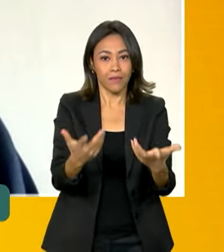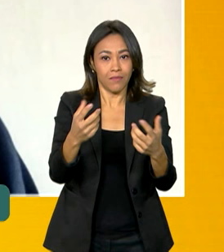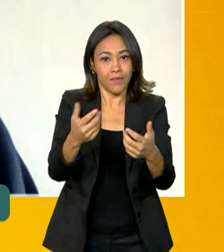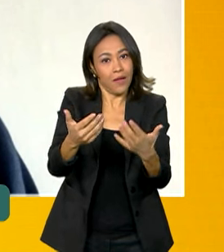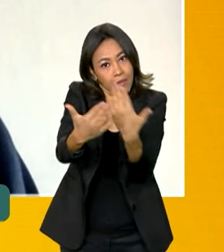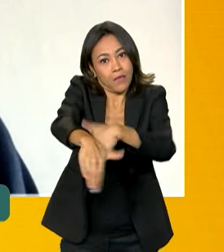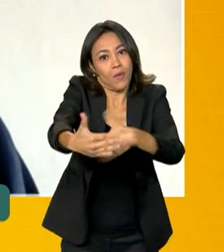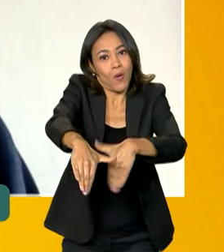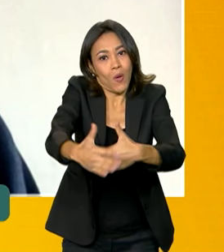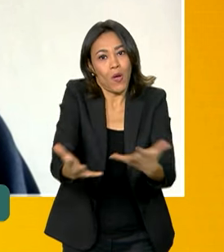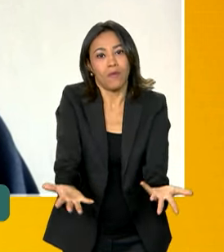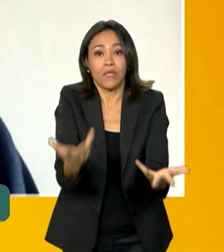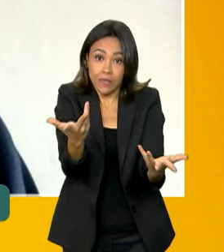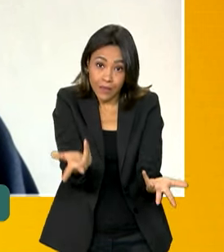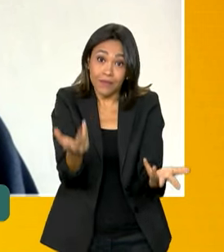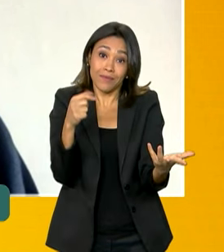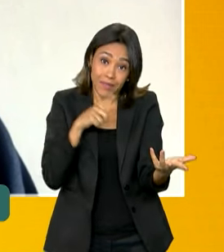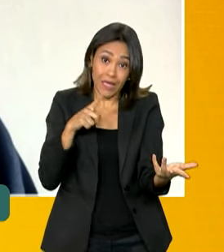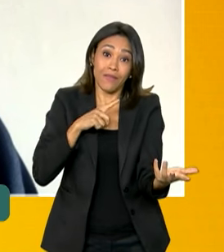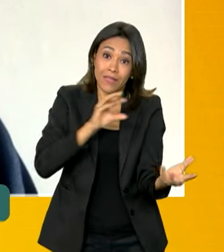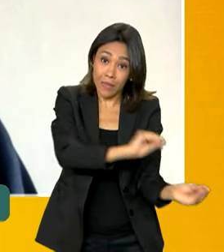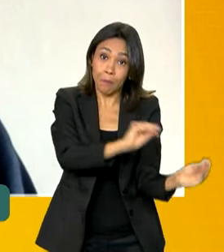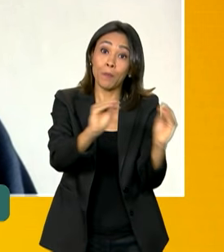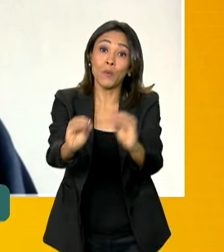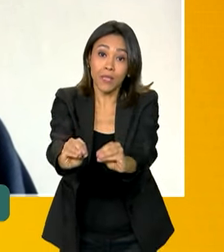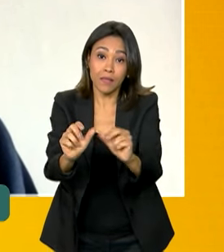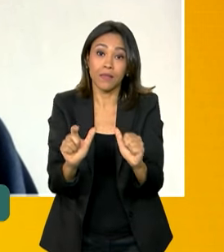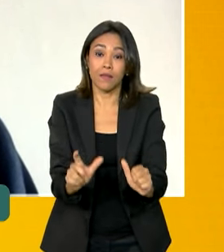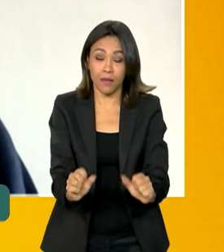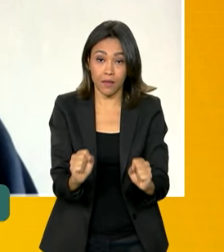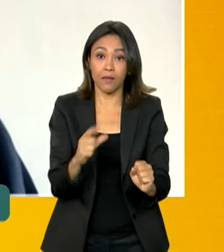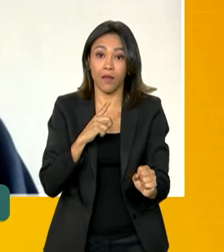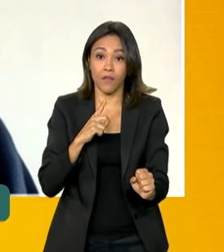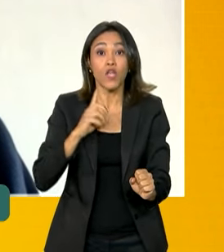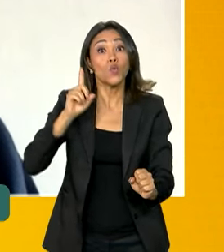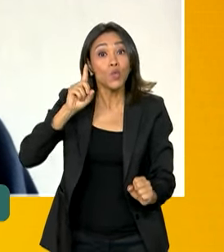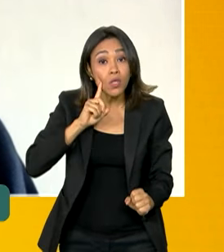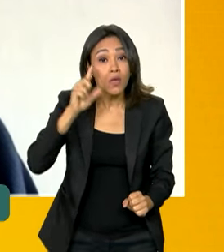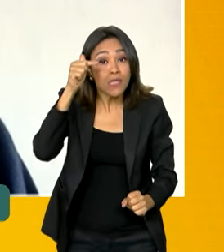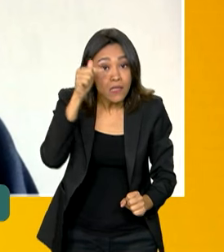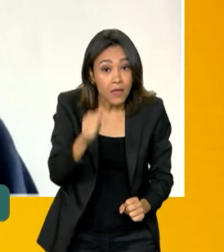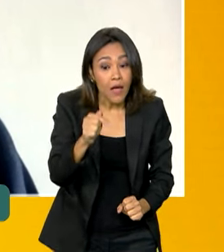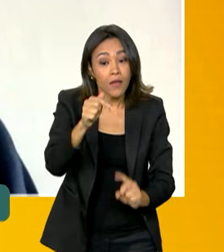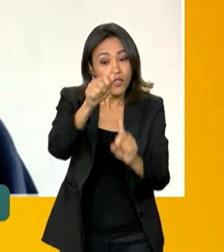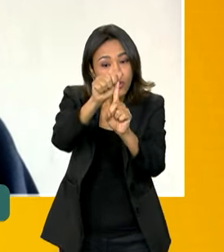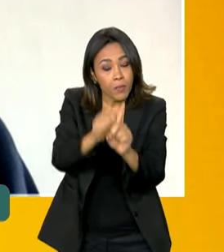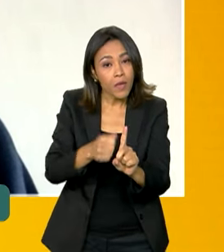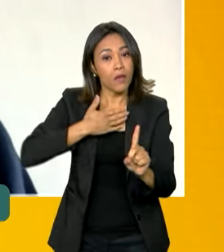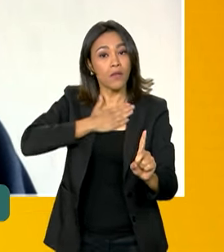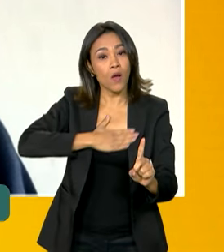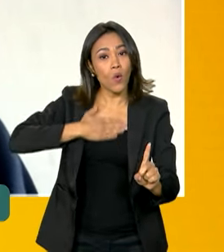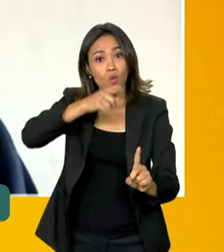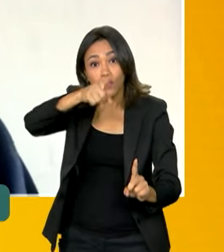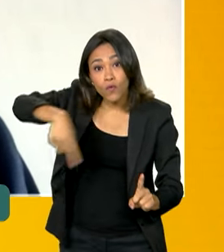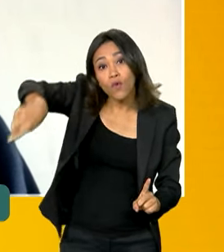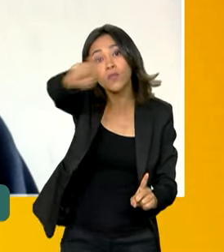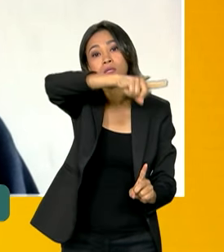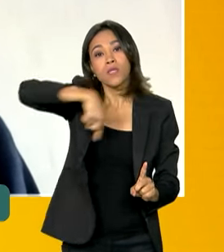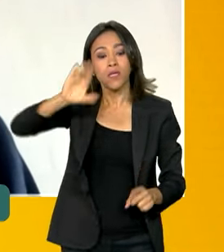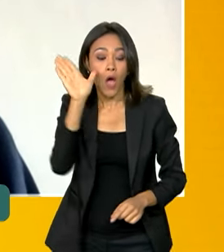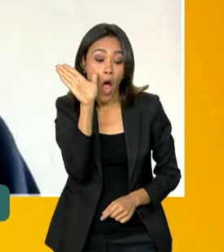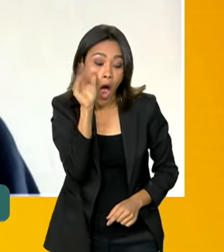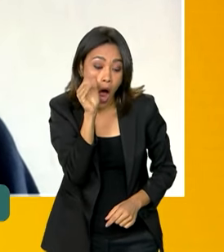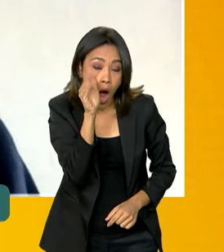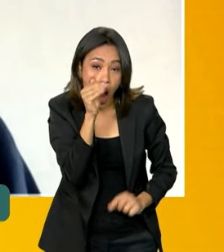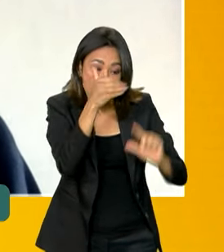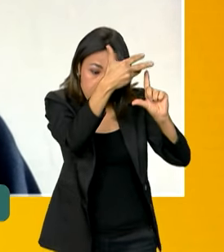Mas a gente... Então, é importante que todos os candidatos, no dia 7 de agosto, acessem seu cartão de resposta e confirmem o seu